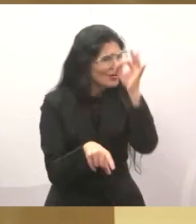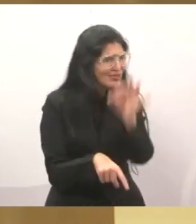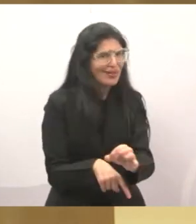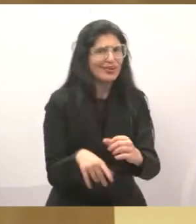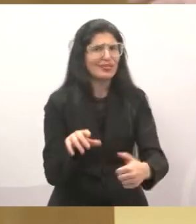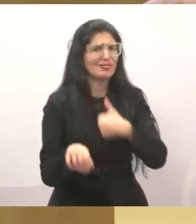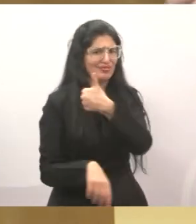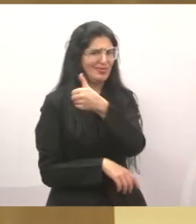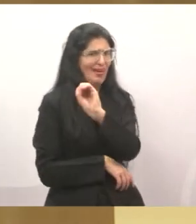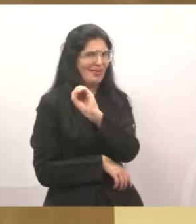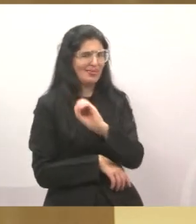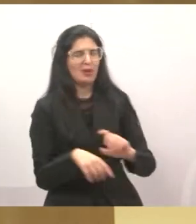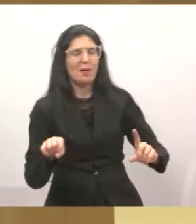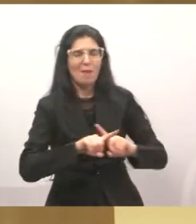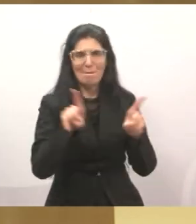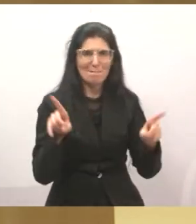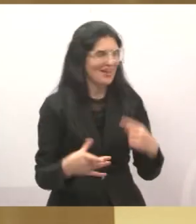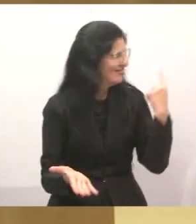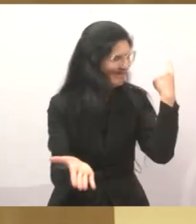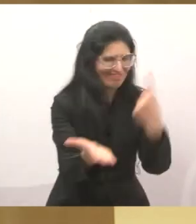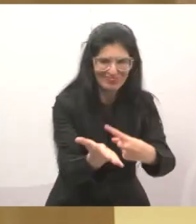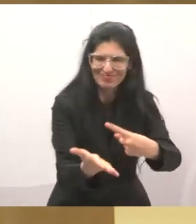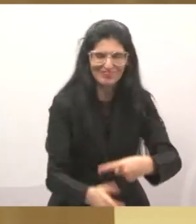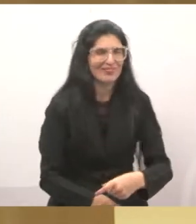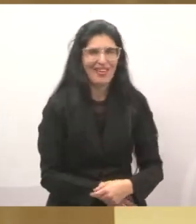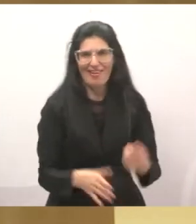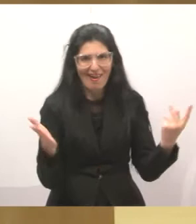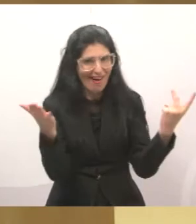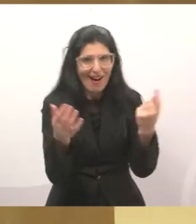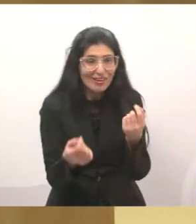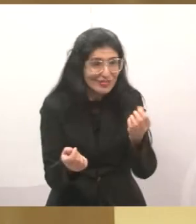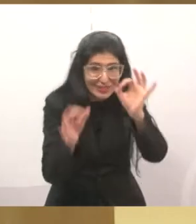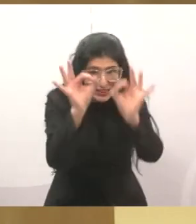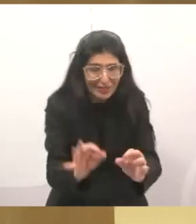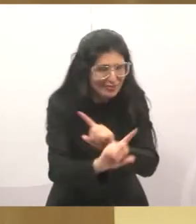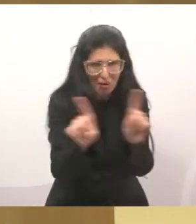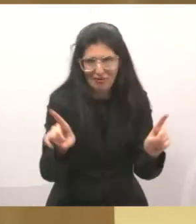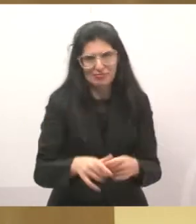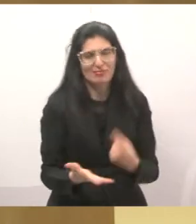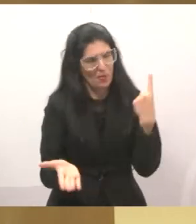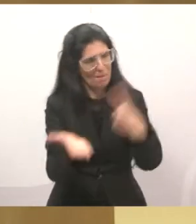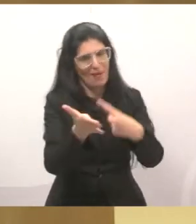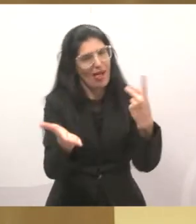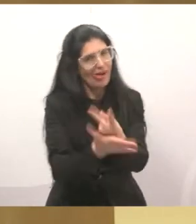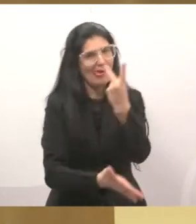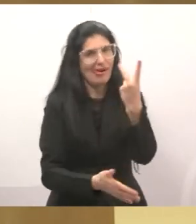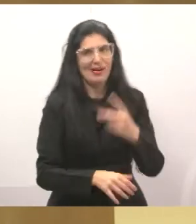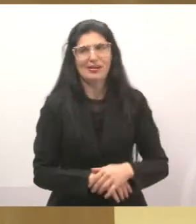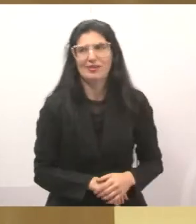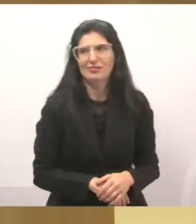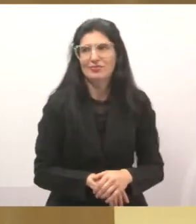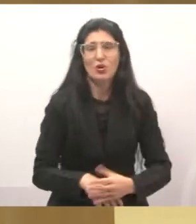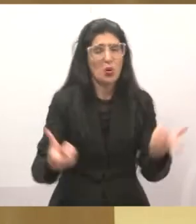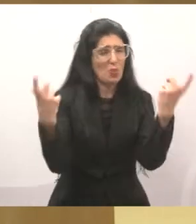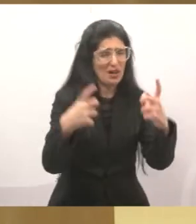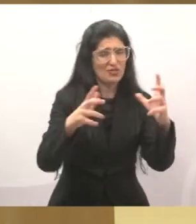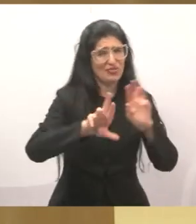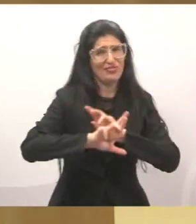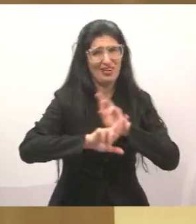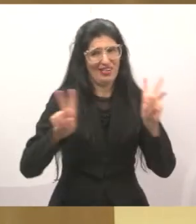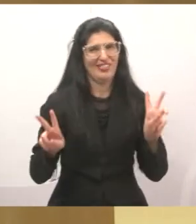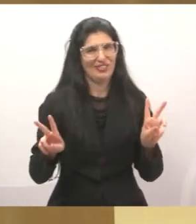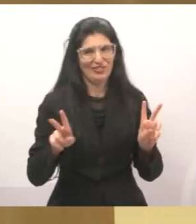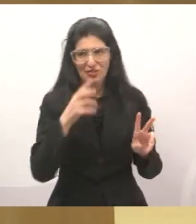vontade de quem negociar. Por que escolheram aqui? Não sei, não é a mesma estrutura, não vai